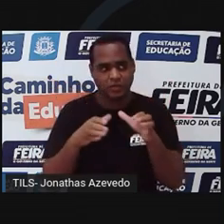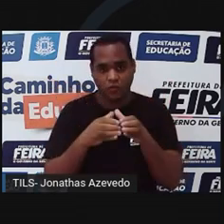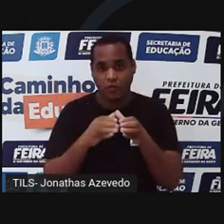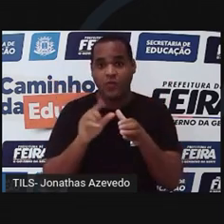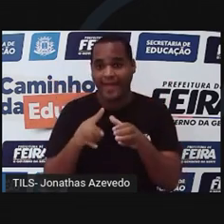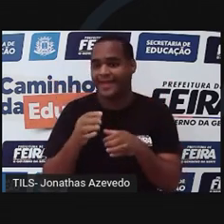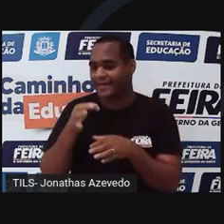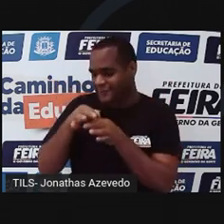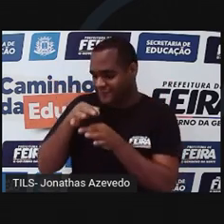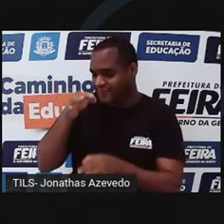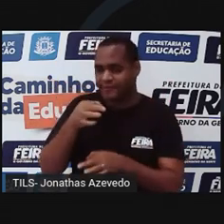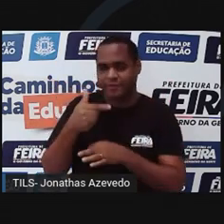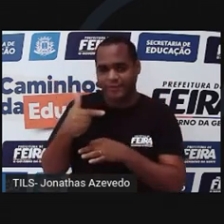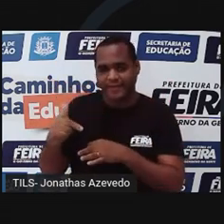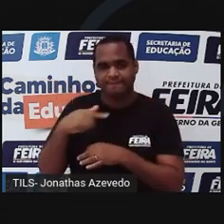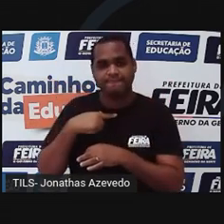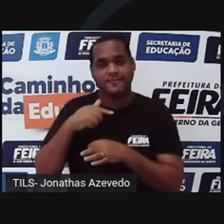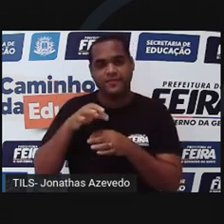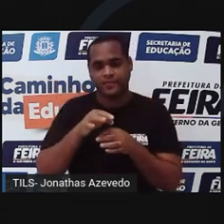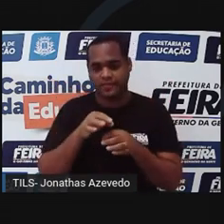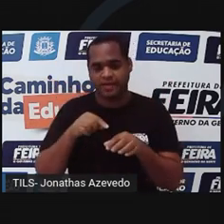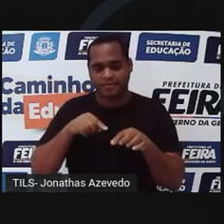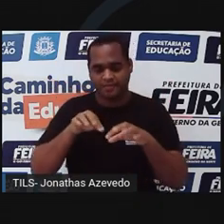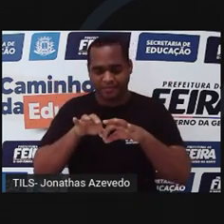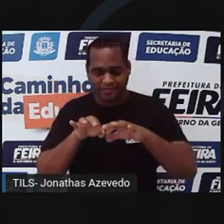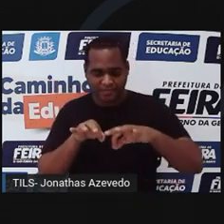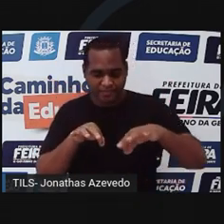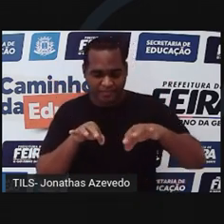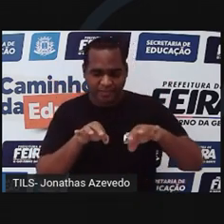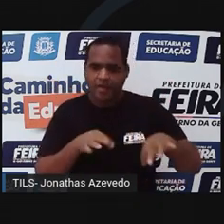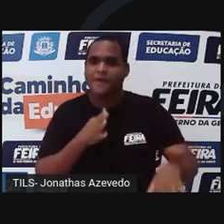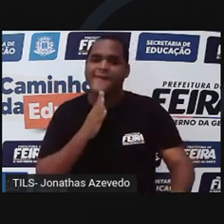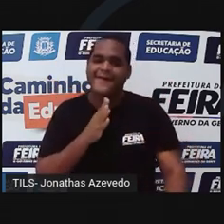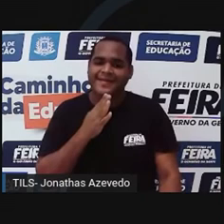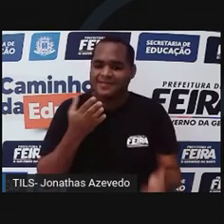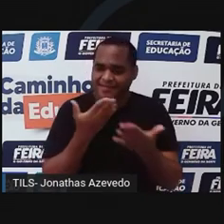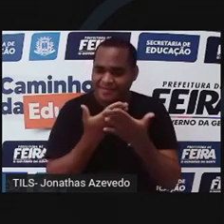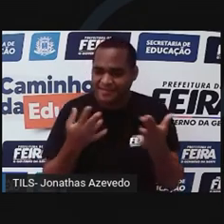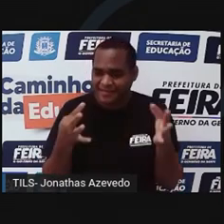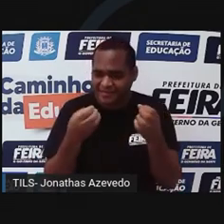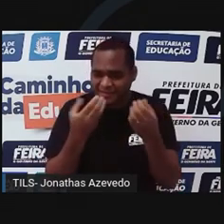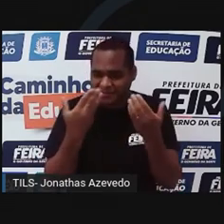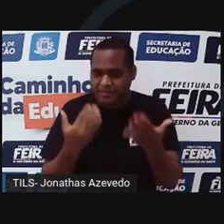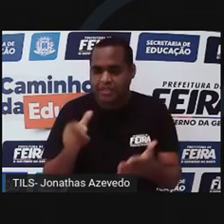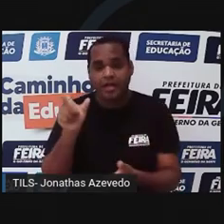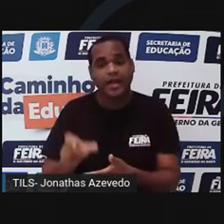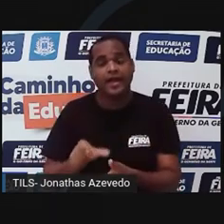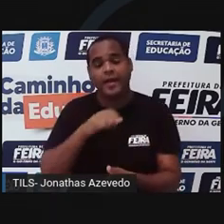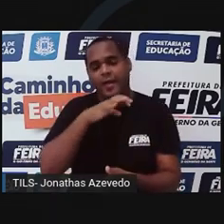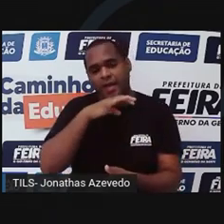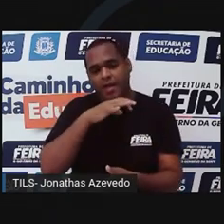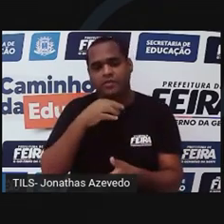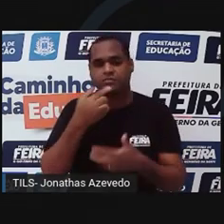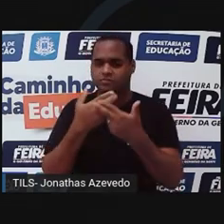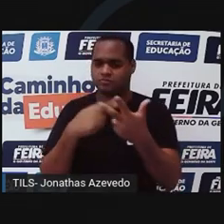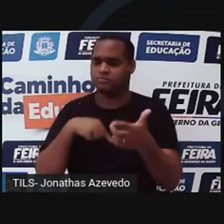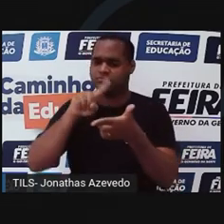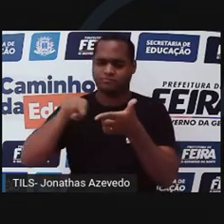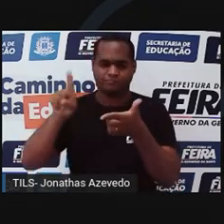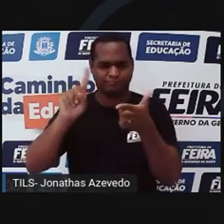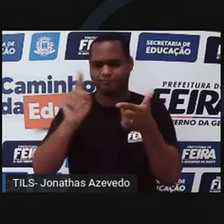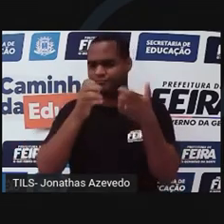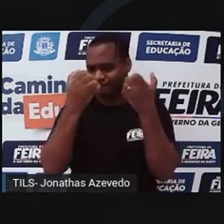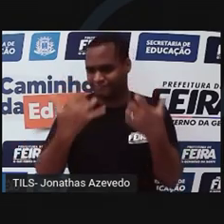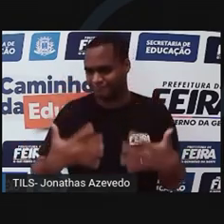invertebrados. Os artrópodes. Vocês conhecem este tipo de animais? Não? Não tem problema! Eu vou